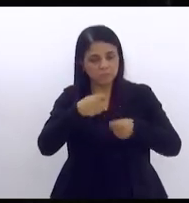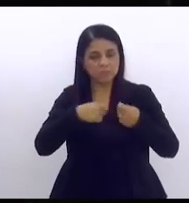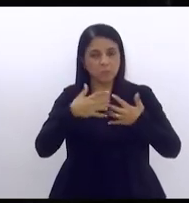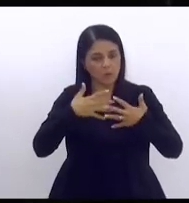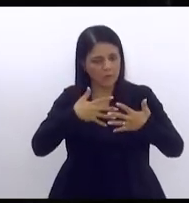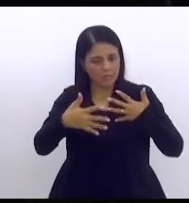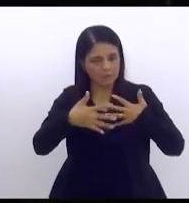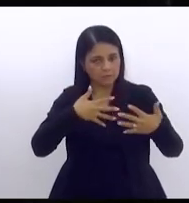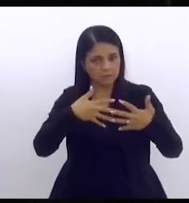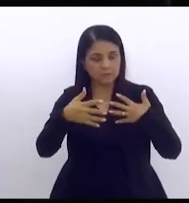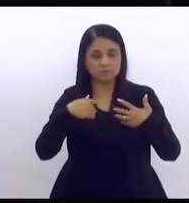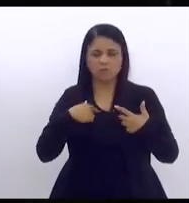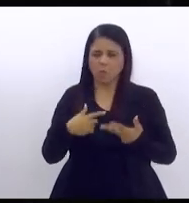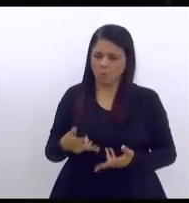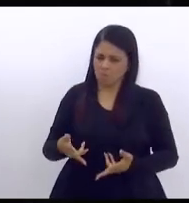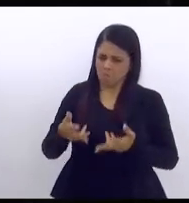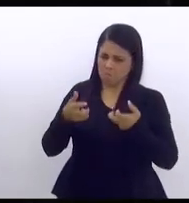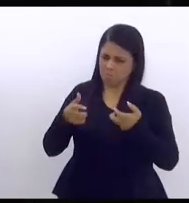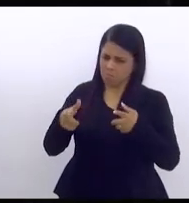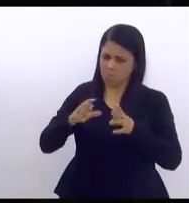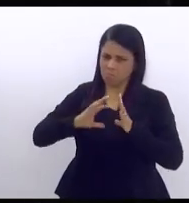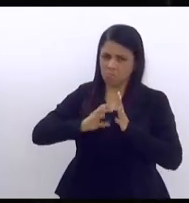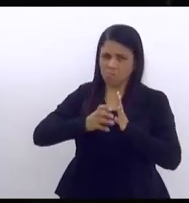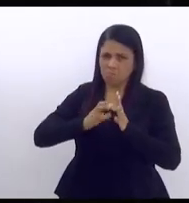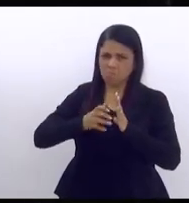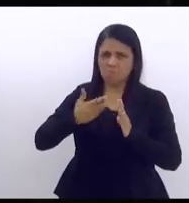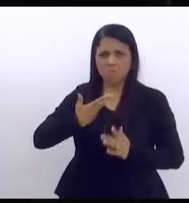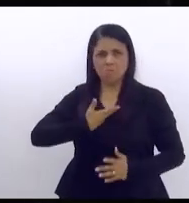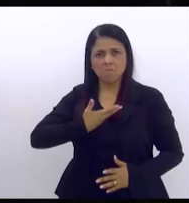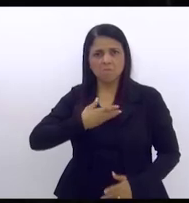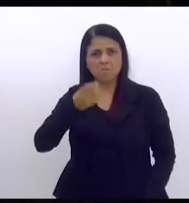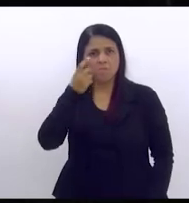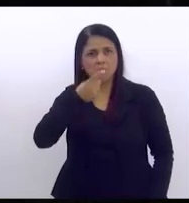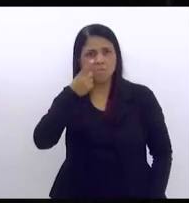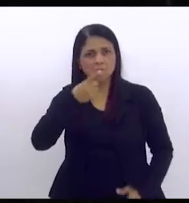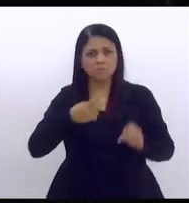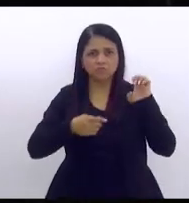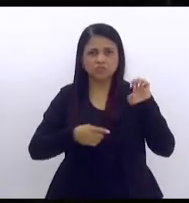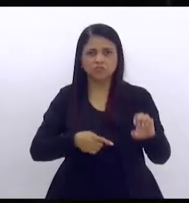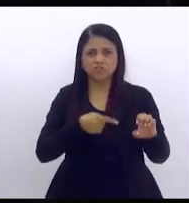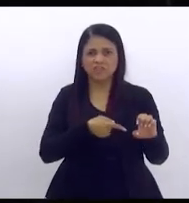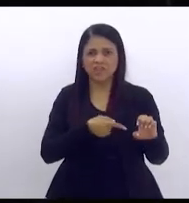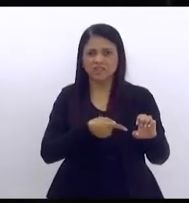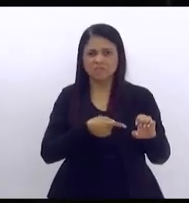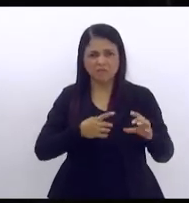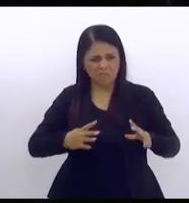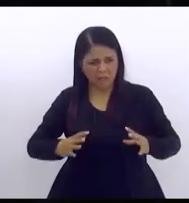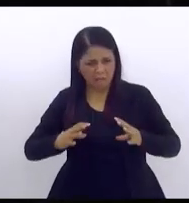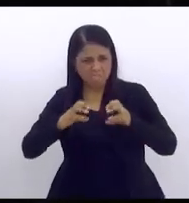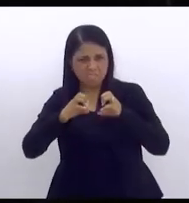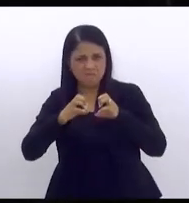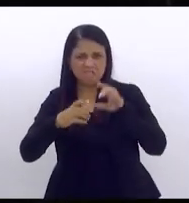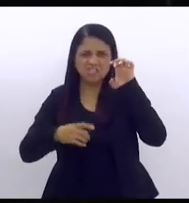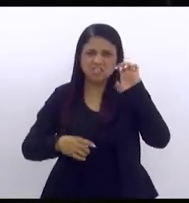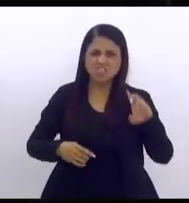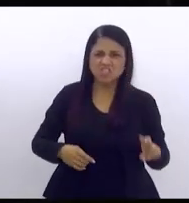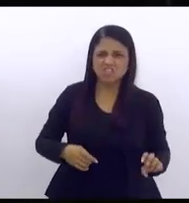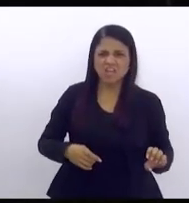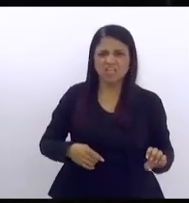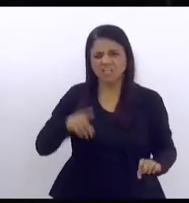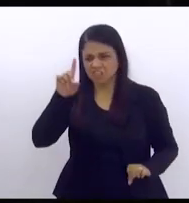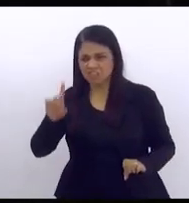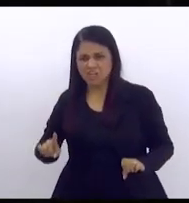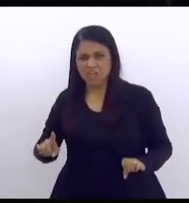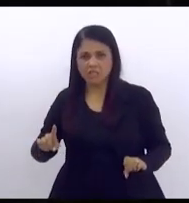colegas de outras siglas de esquerda por conta de uma briga de esquerda direita